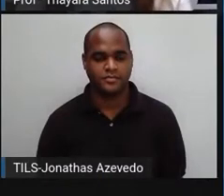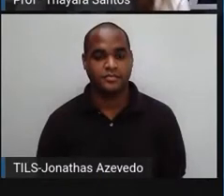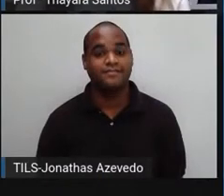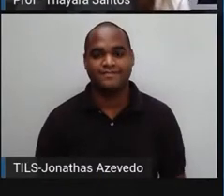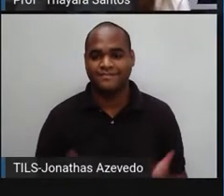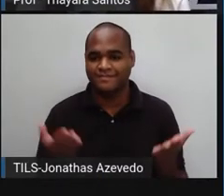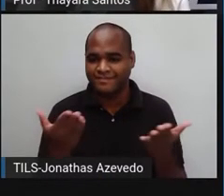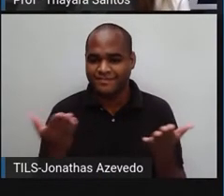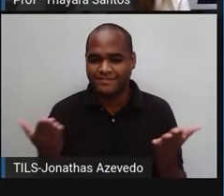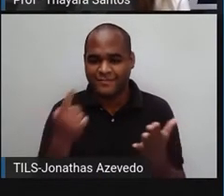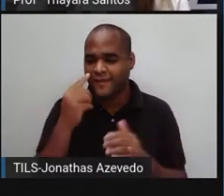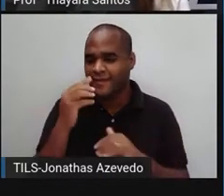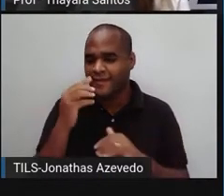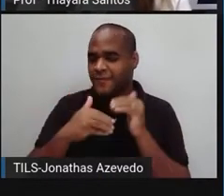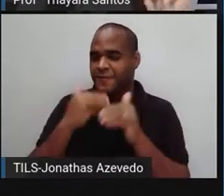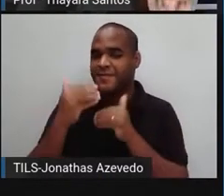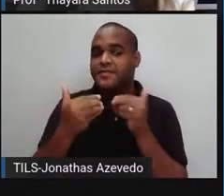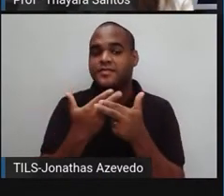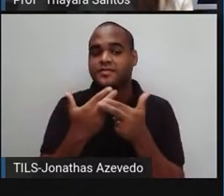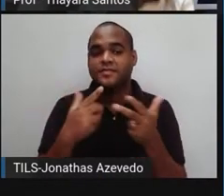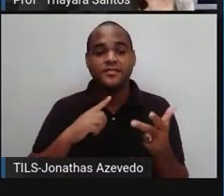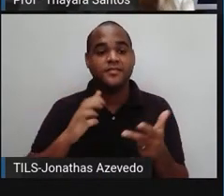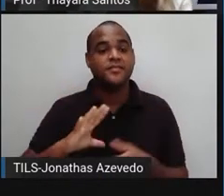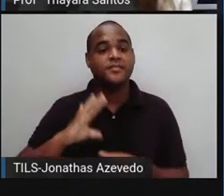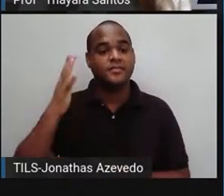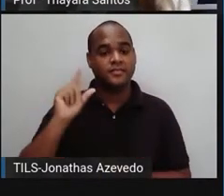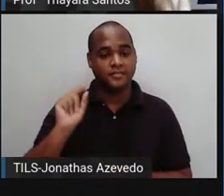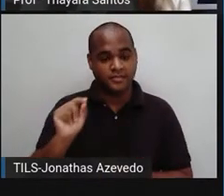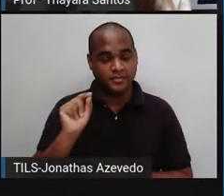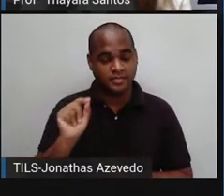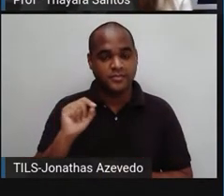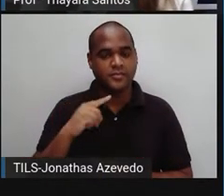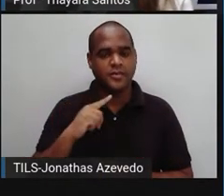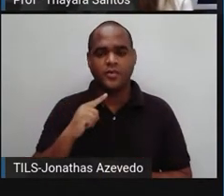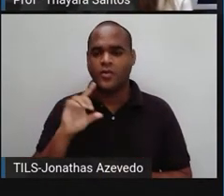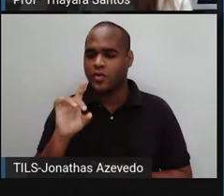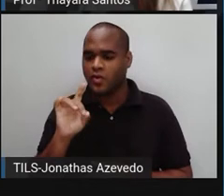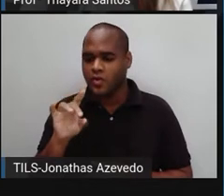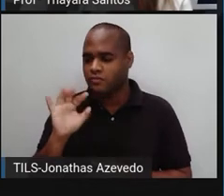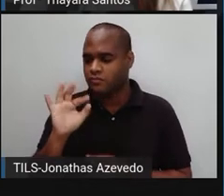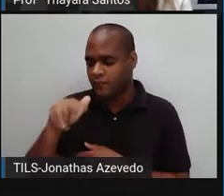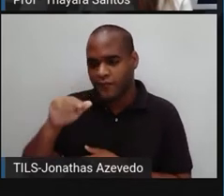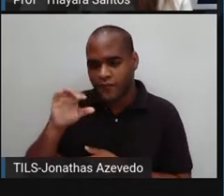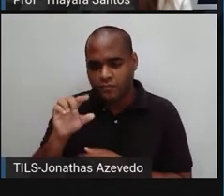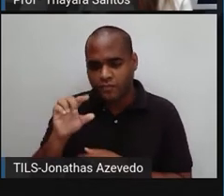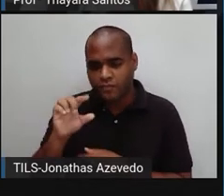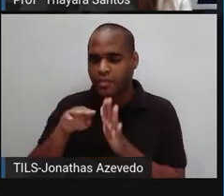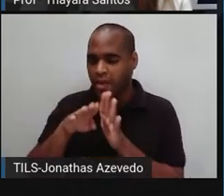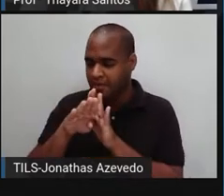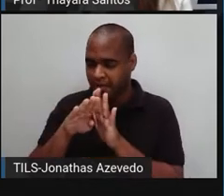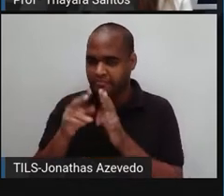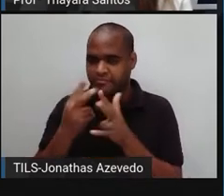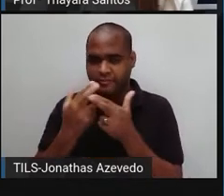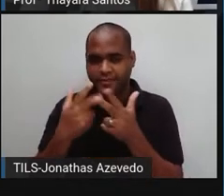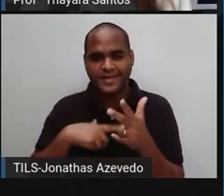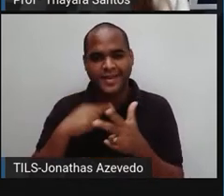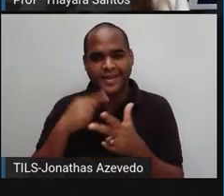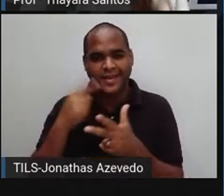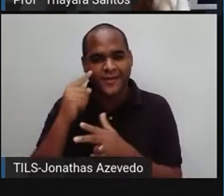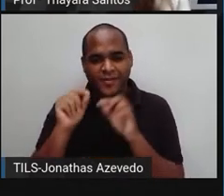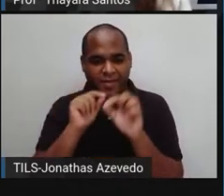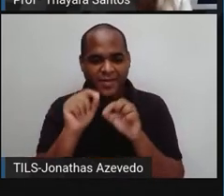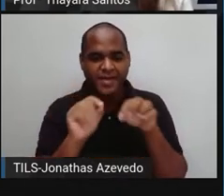Agora esse processo está acontecendo só com os fungos e as bactérias. Estão conseguindo ver esses pontinhos aí meio